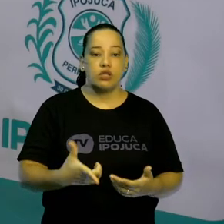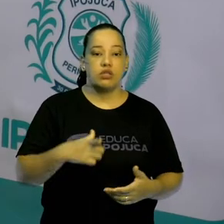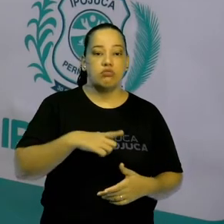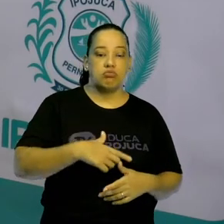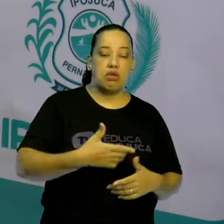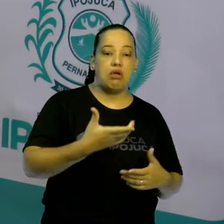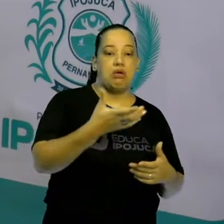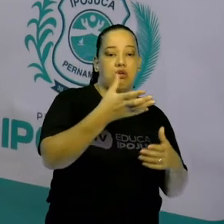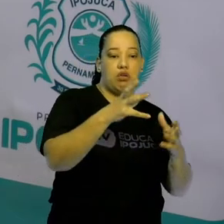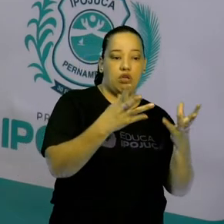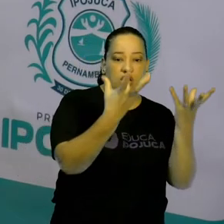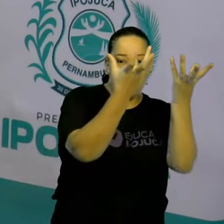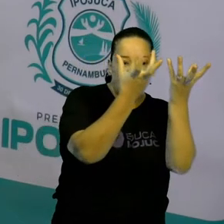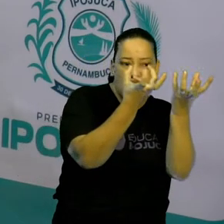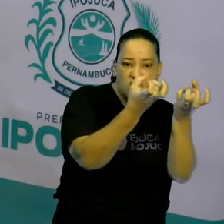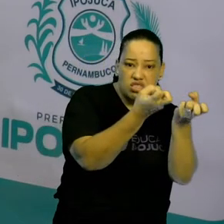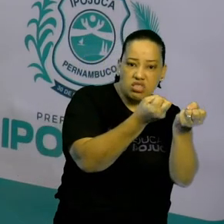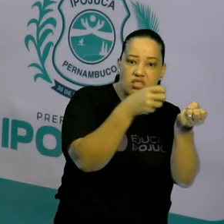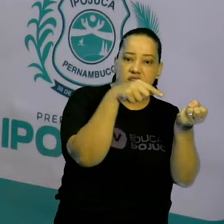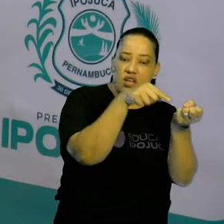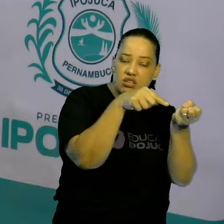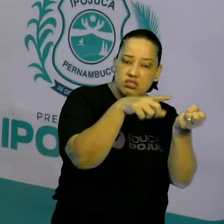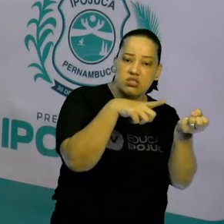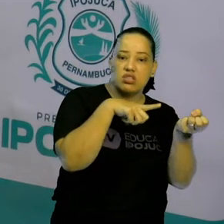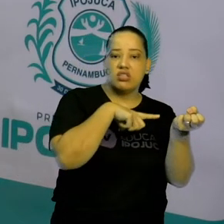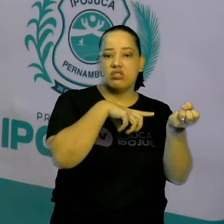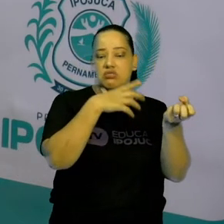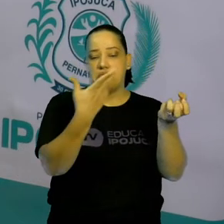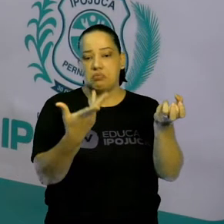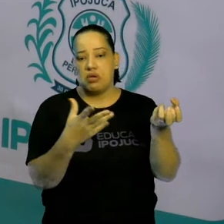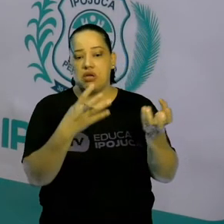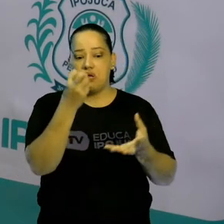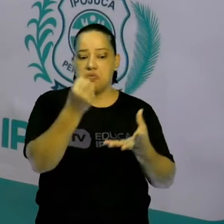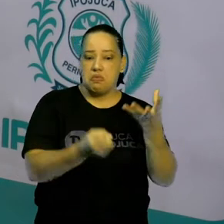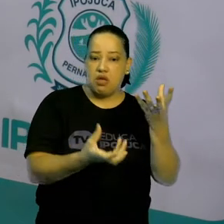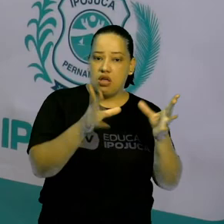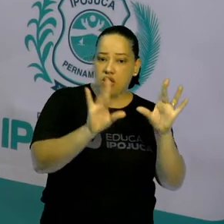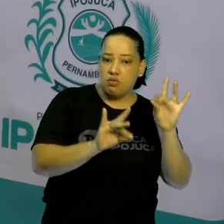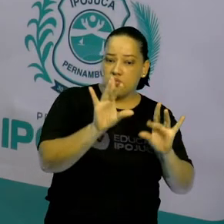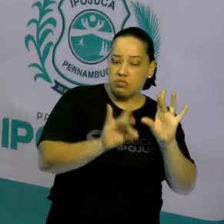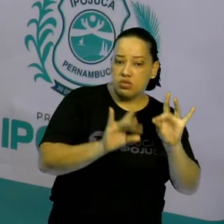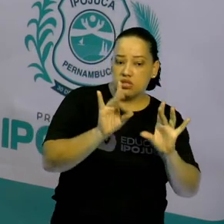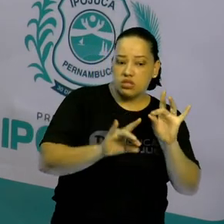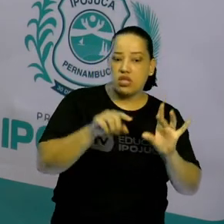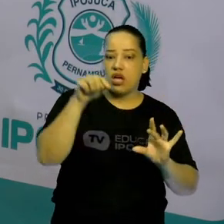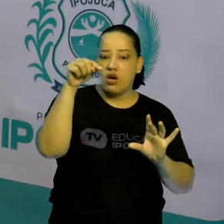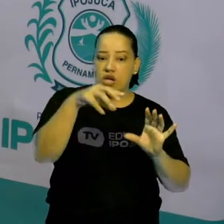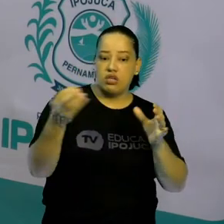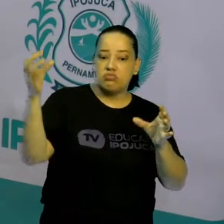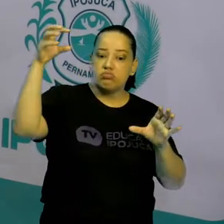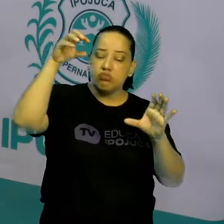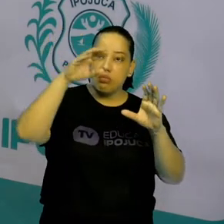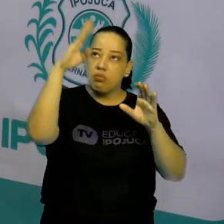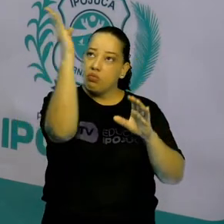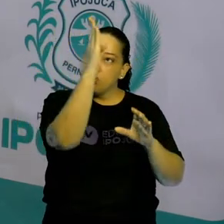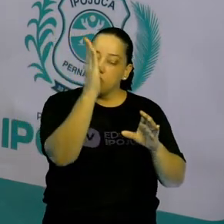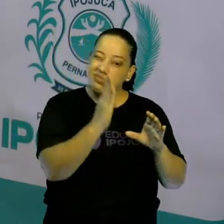Caatinga, o Pantanal e a Mata Atlântica. Então, fica exatamente no centro do Brasil.